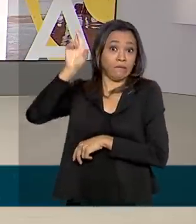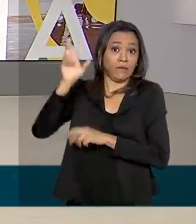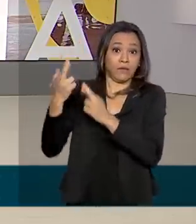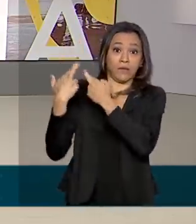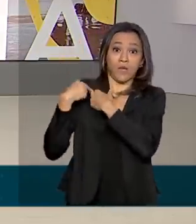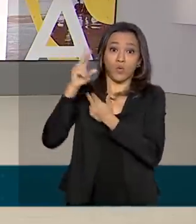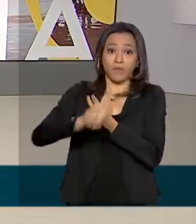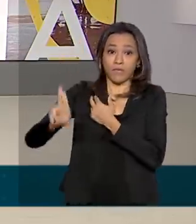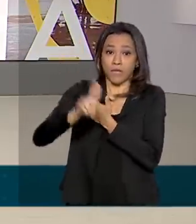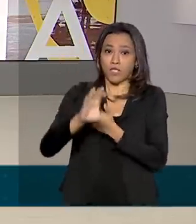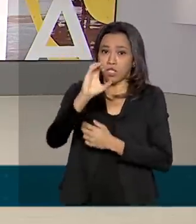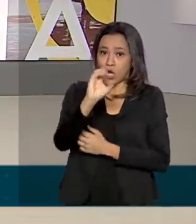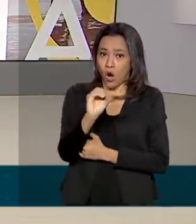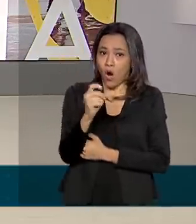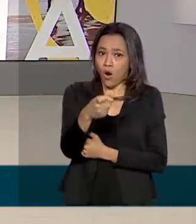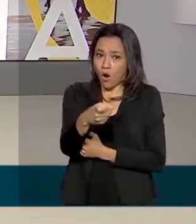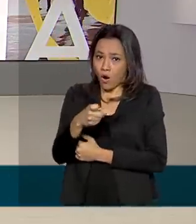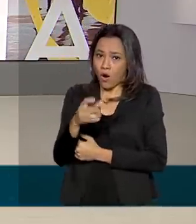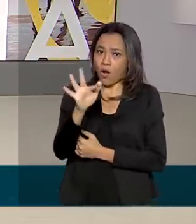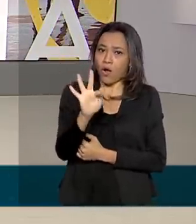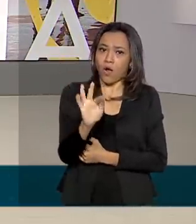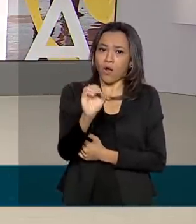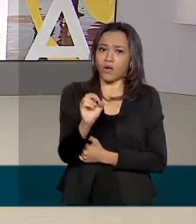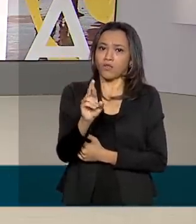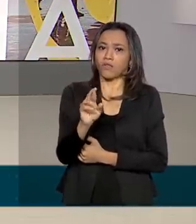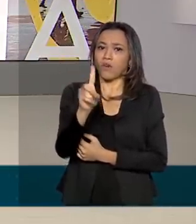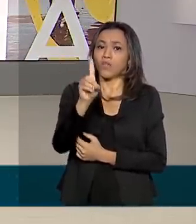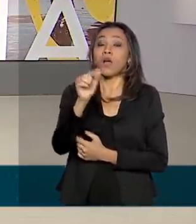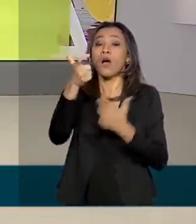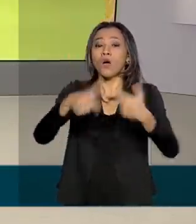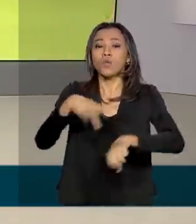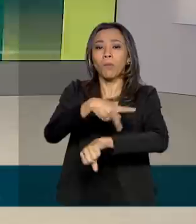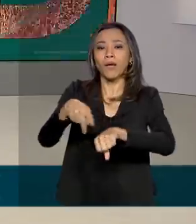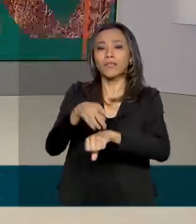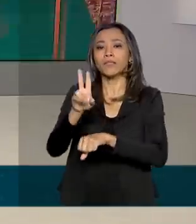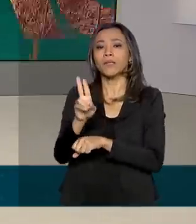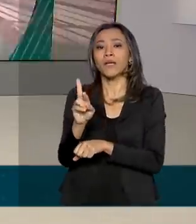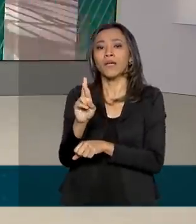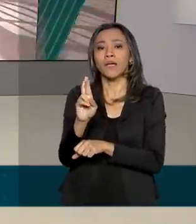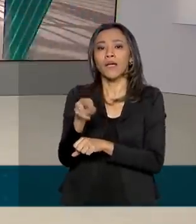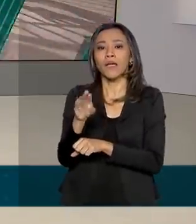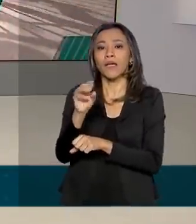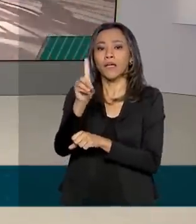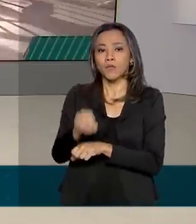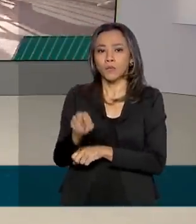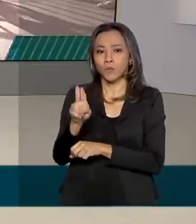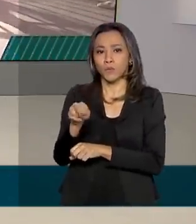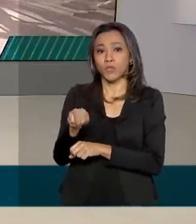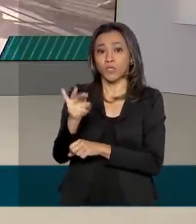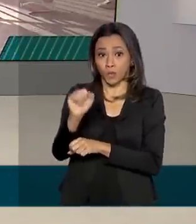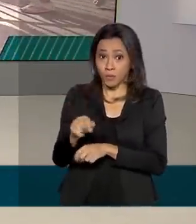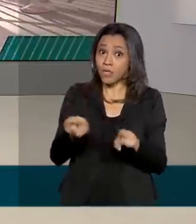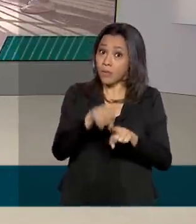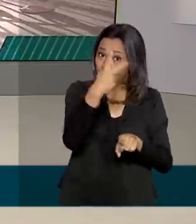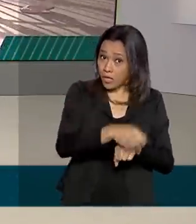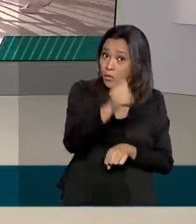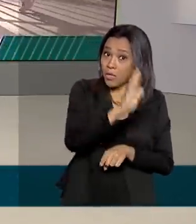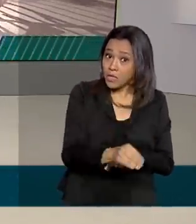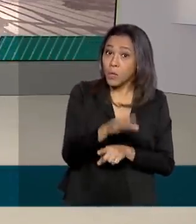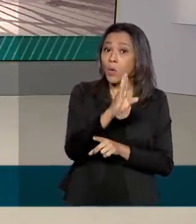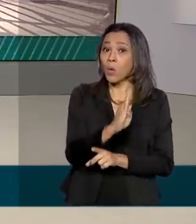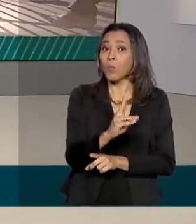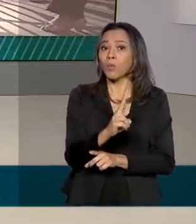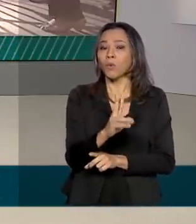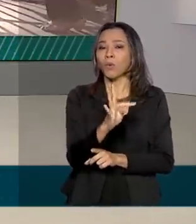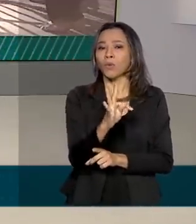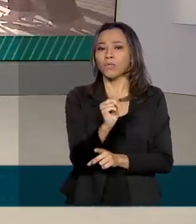de Oxford, no Reino Unido. O Instituto Butantan, em São Paulo, também tem avanços nas pesquisas da vacina contra a covid-19.